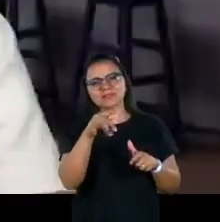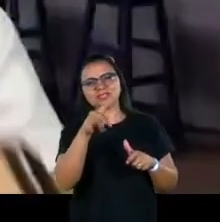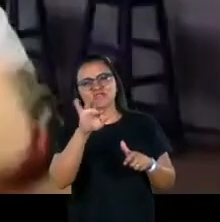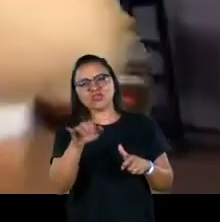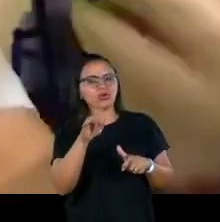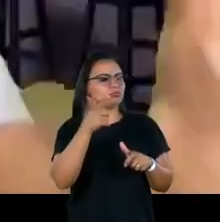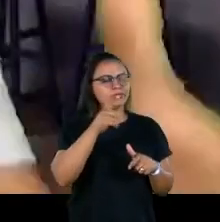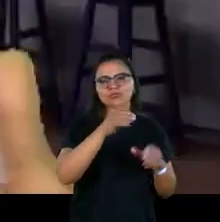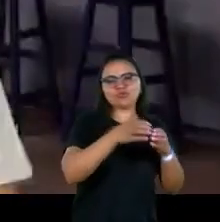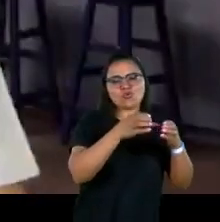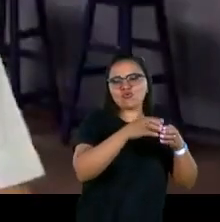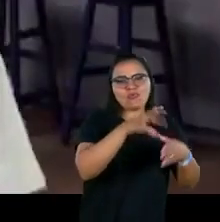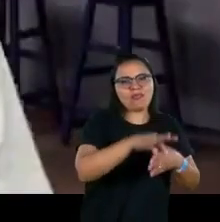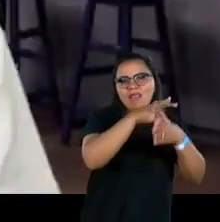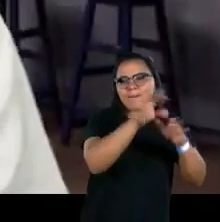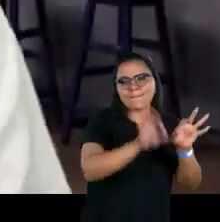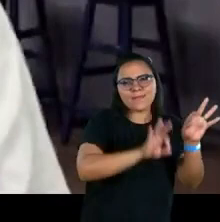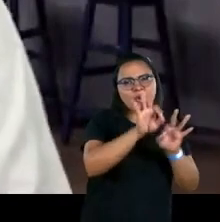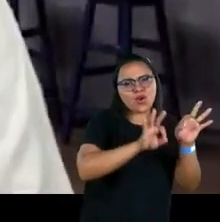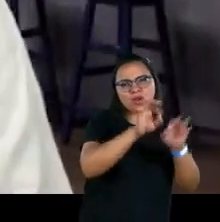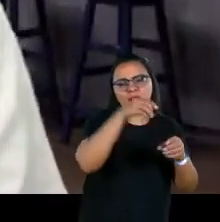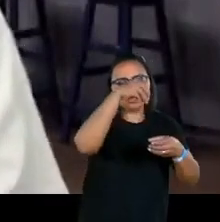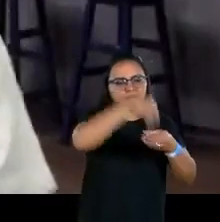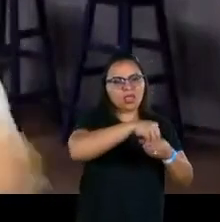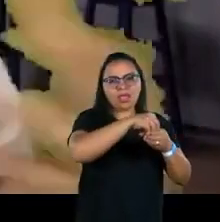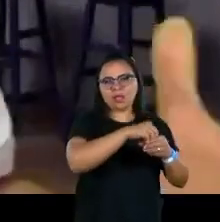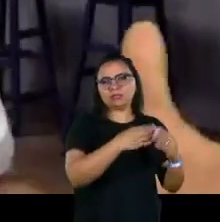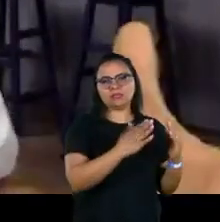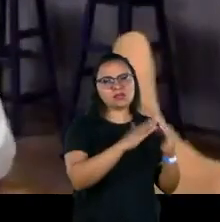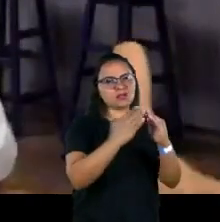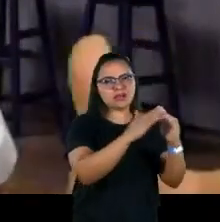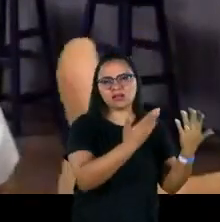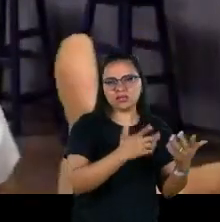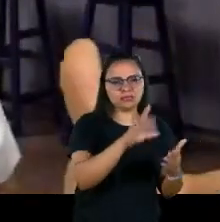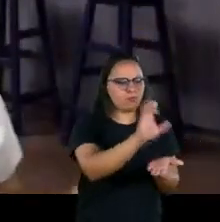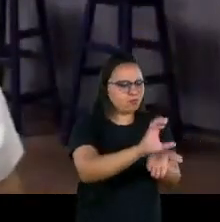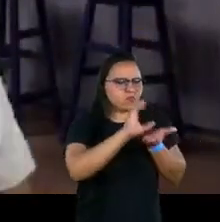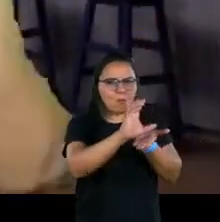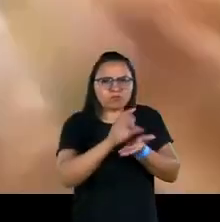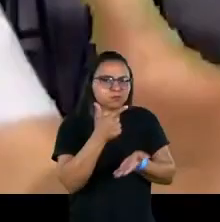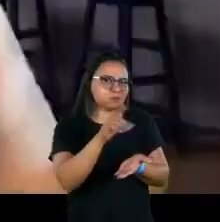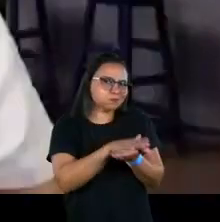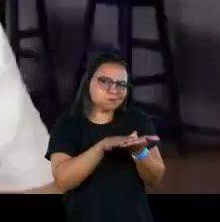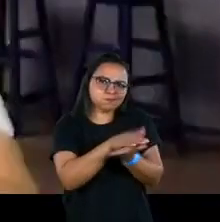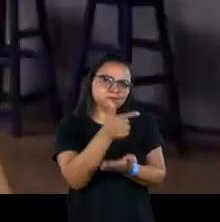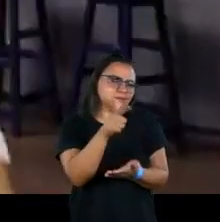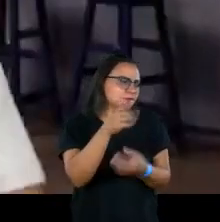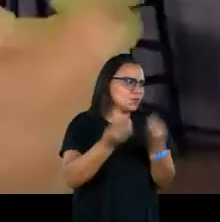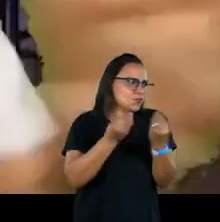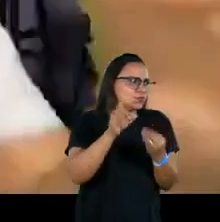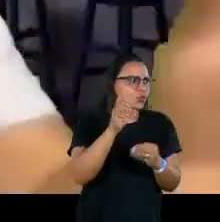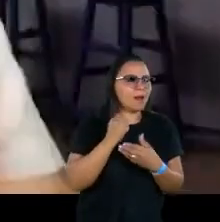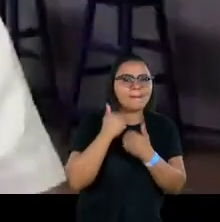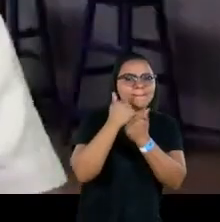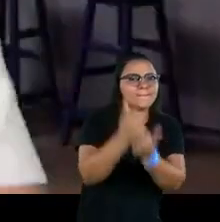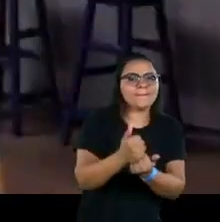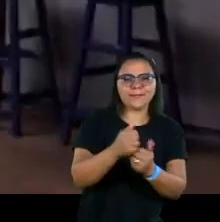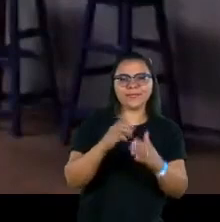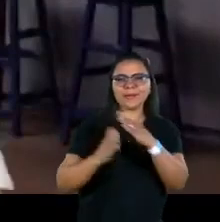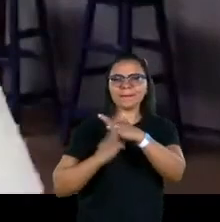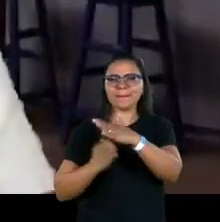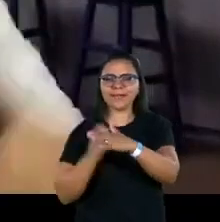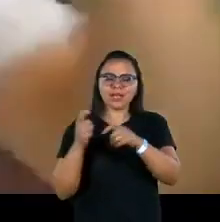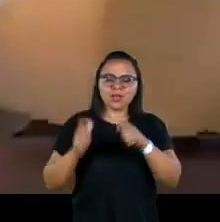simplesmente uma liderança que toca um projeto social dentro da comunidade e não tem como captar recursos dependiam ali de um apoio que vinha de uma empresa